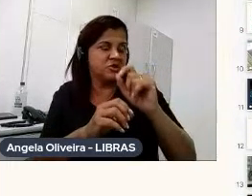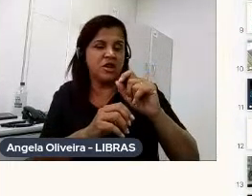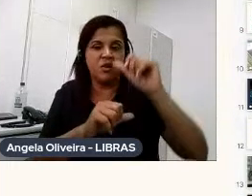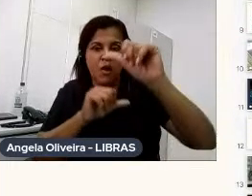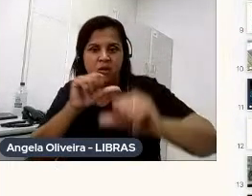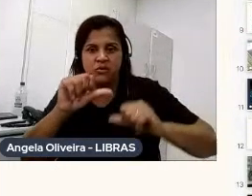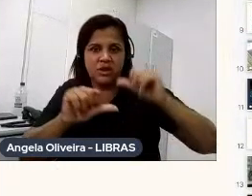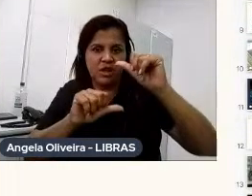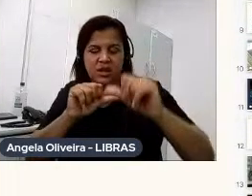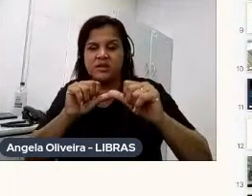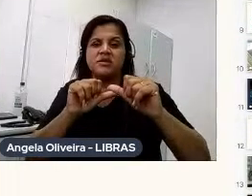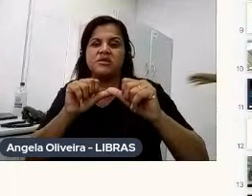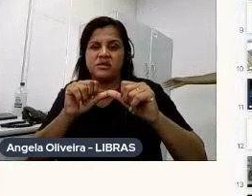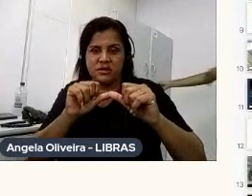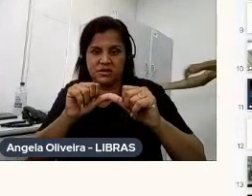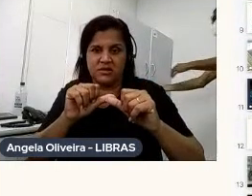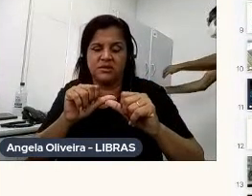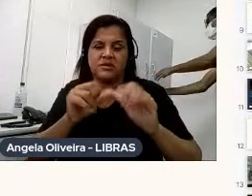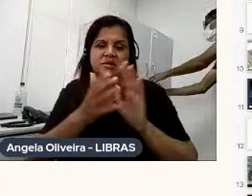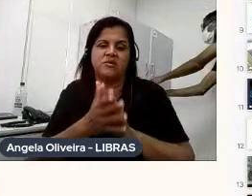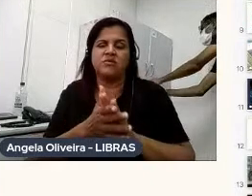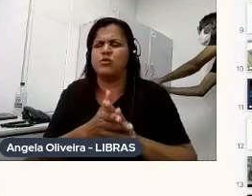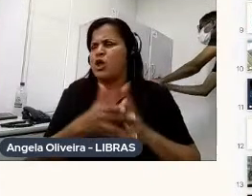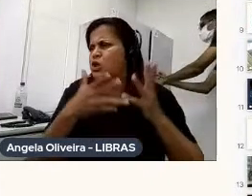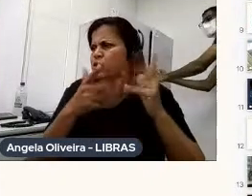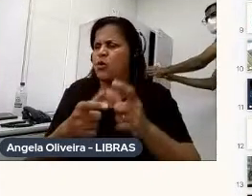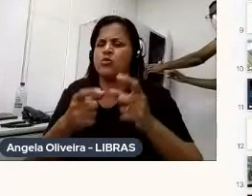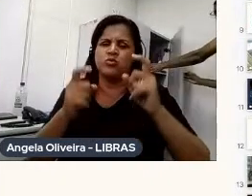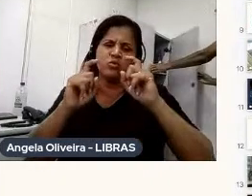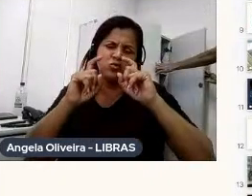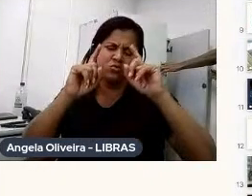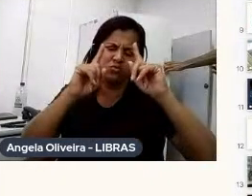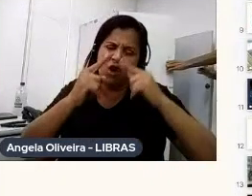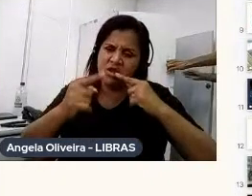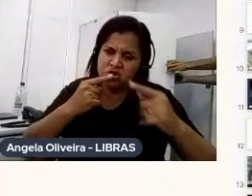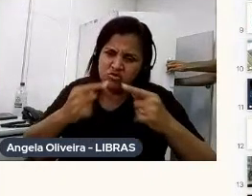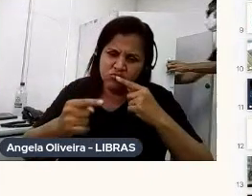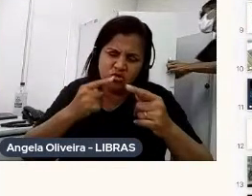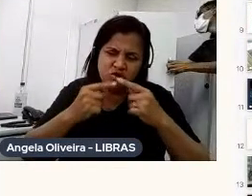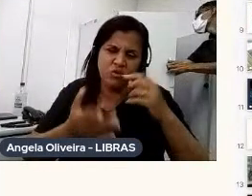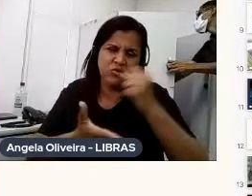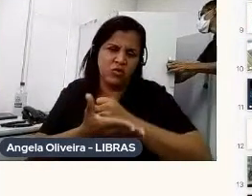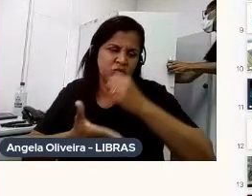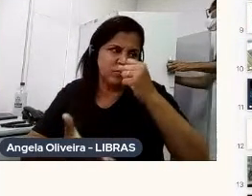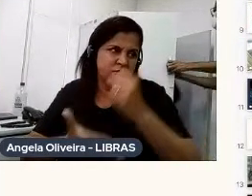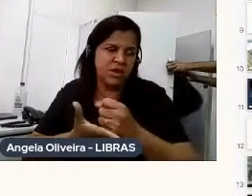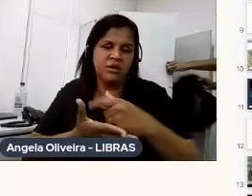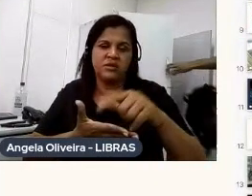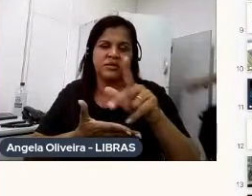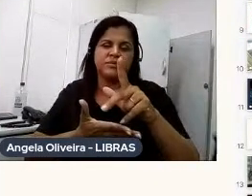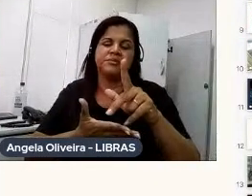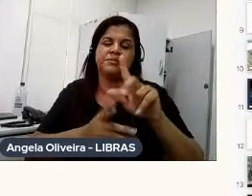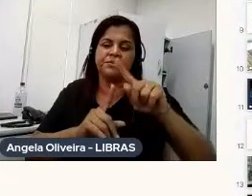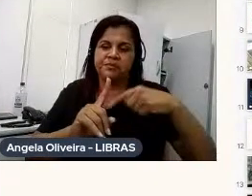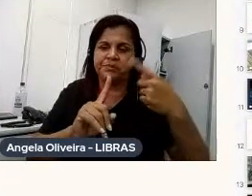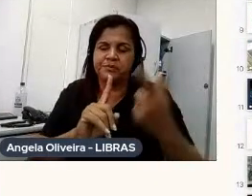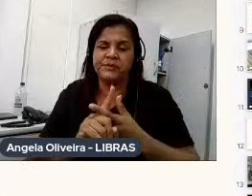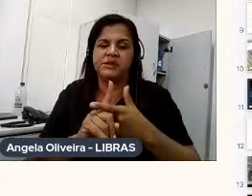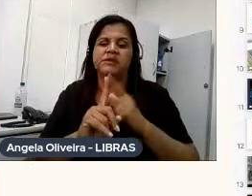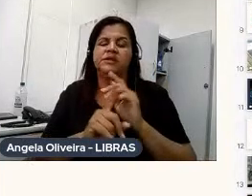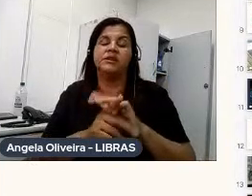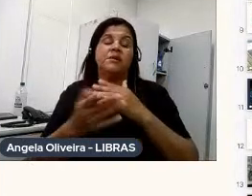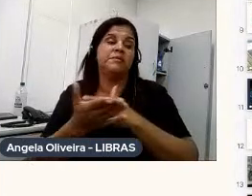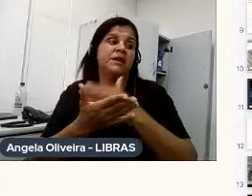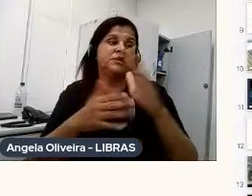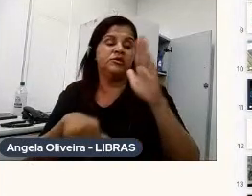entrevistado, né, tem toda uma discussão em torno do documentário, e animação mais ainda, porque a partir do momento que você coloca uma imagem